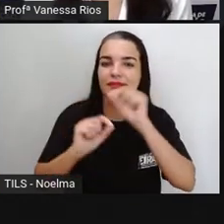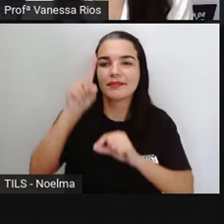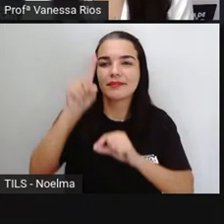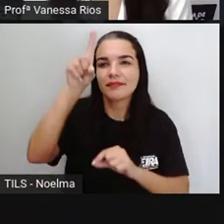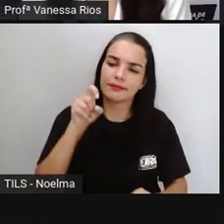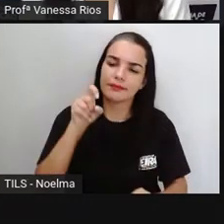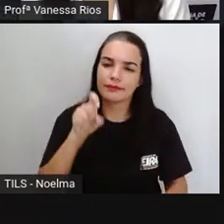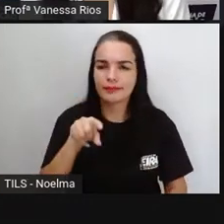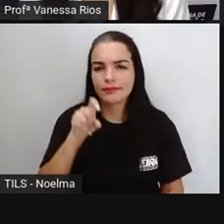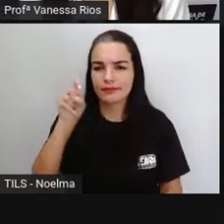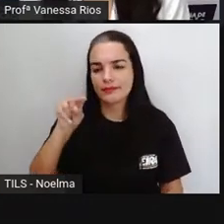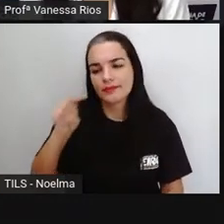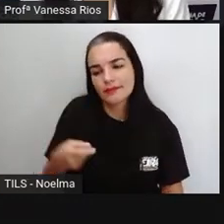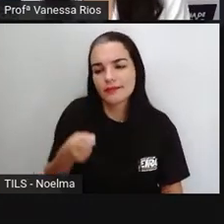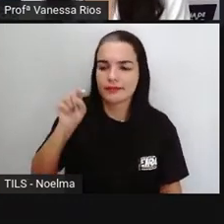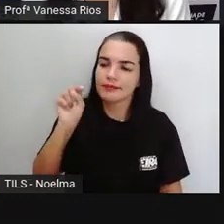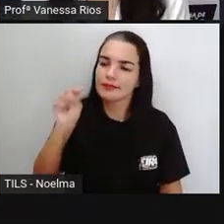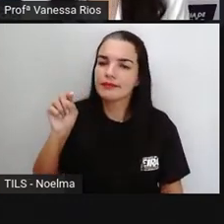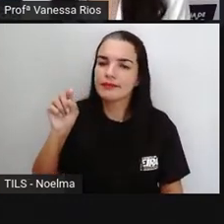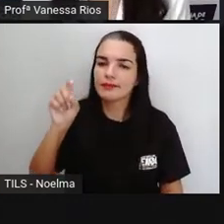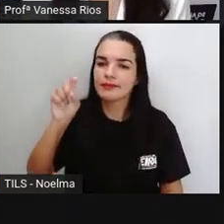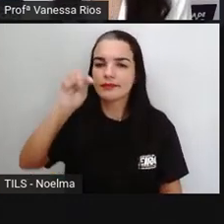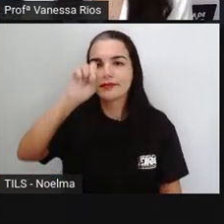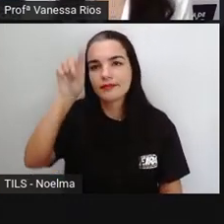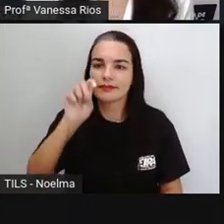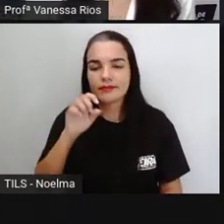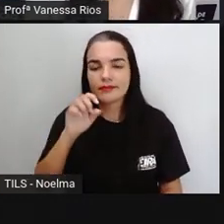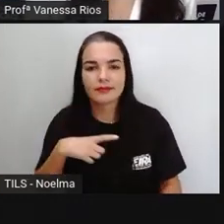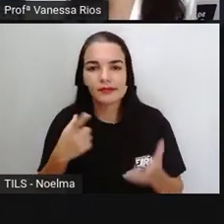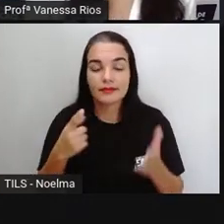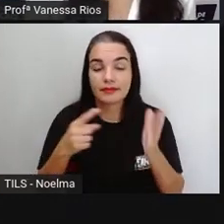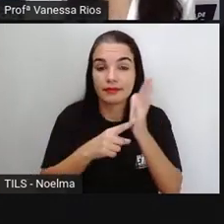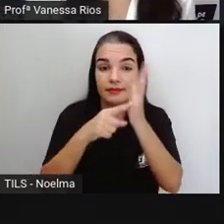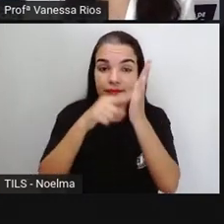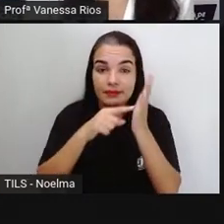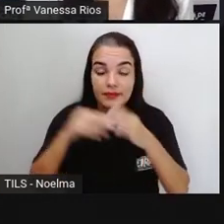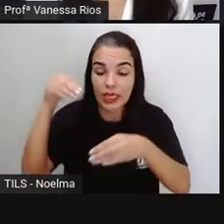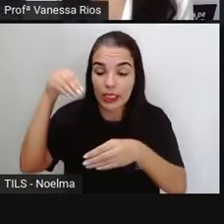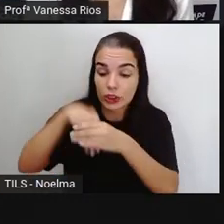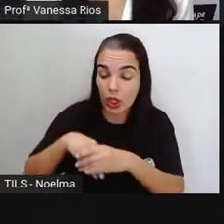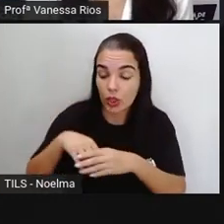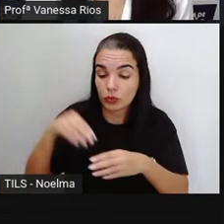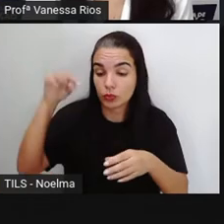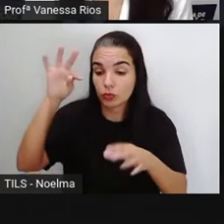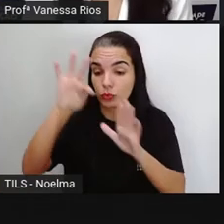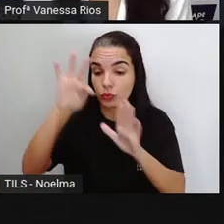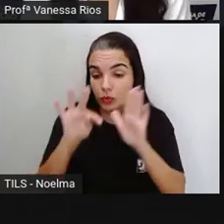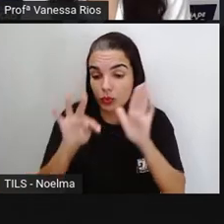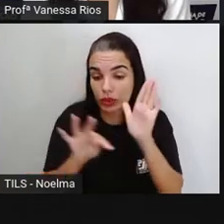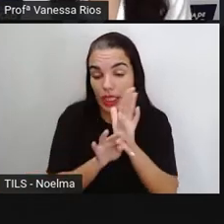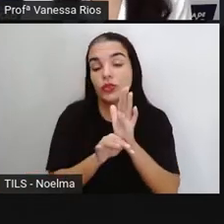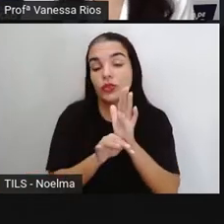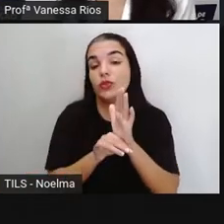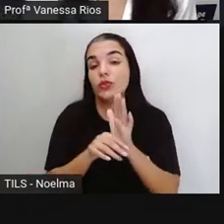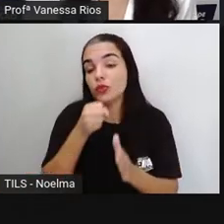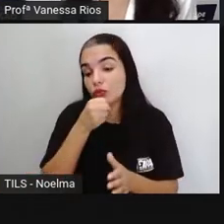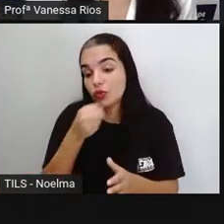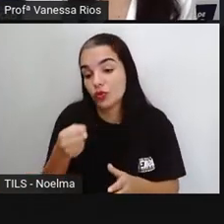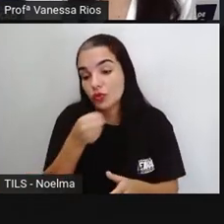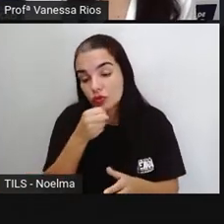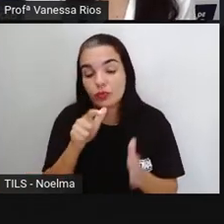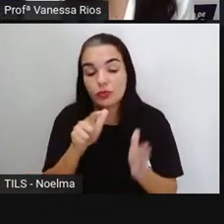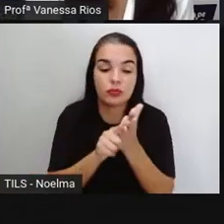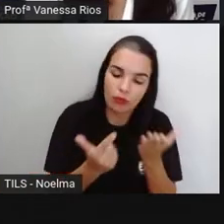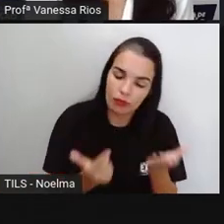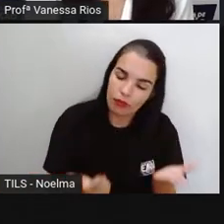dentro dos textos jornalísticos. E a gente pode observar as pontuações acontecendo na reportagem, também na